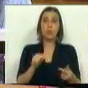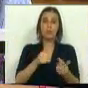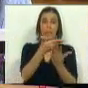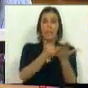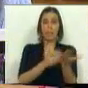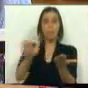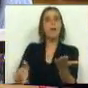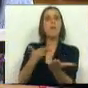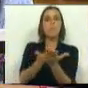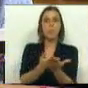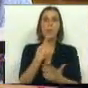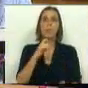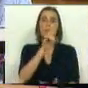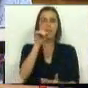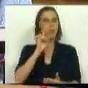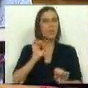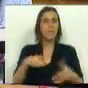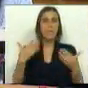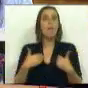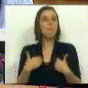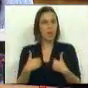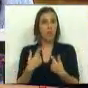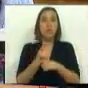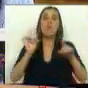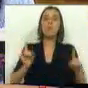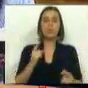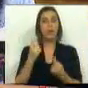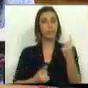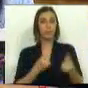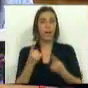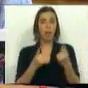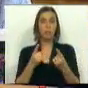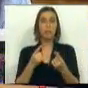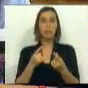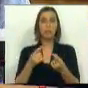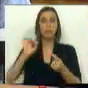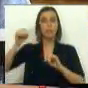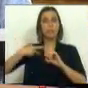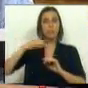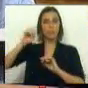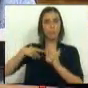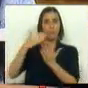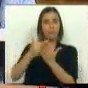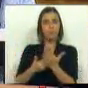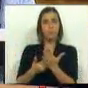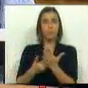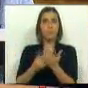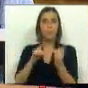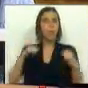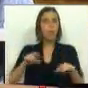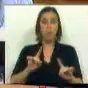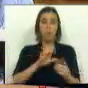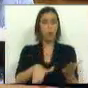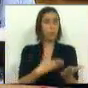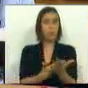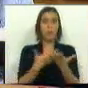este diploma propõe? É uma questão essencial para nós, até porque alguns dos contributos que nos foram chegando não concordam